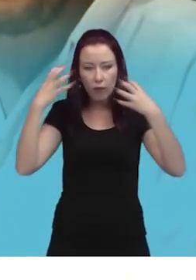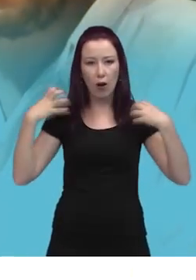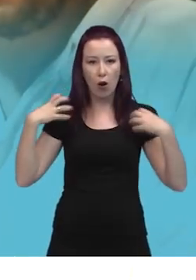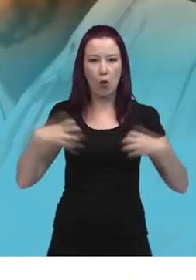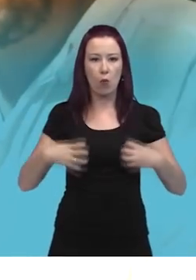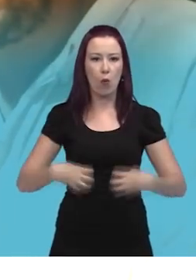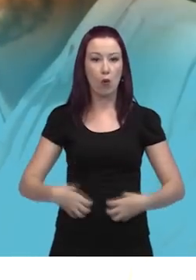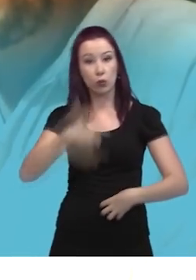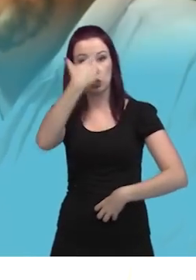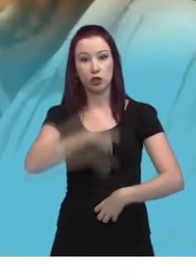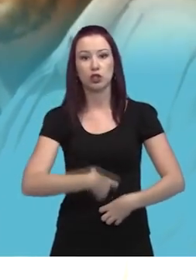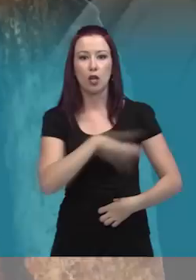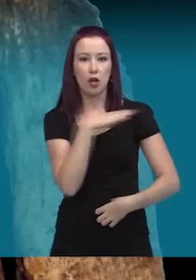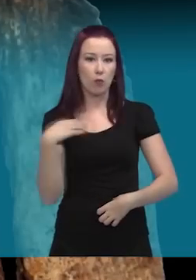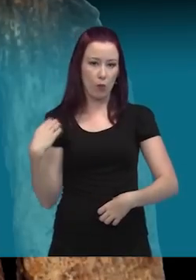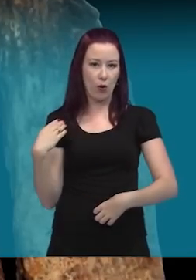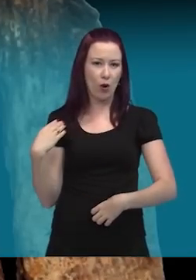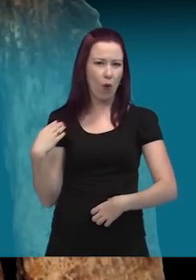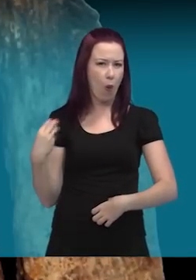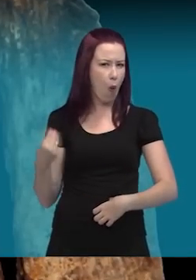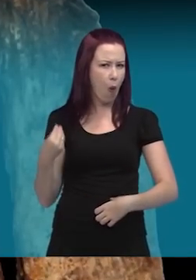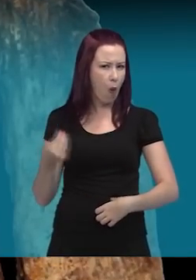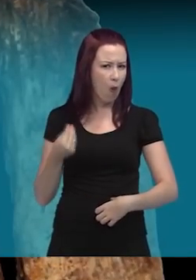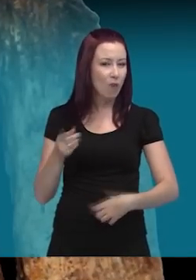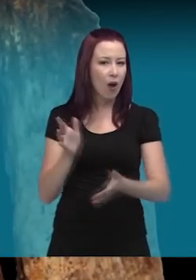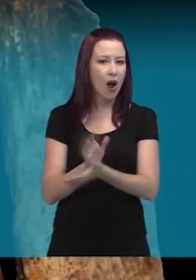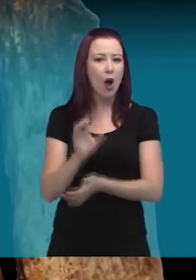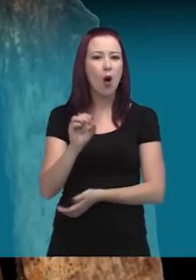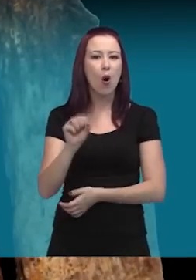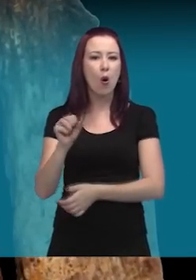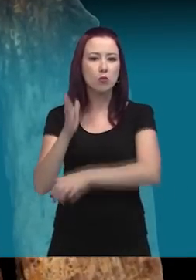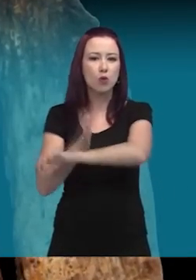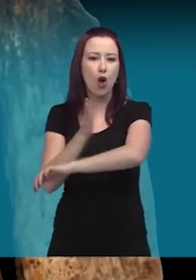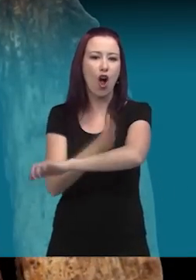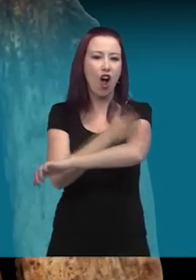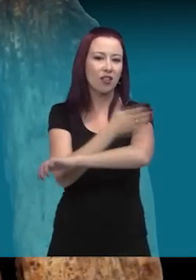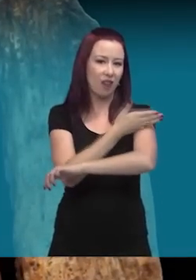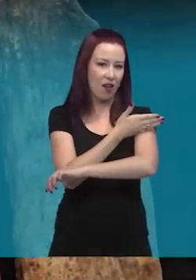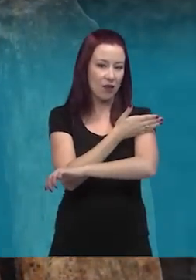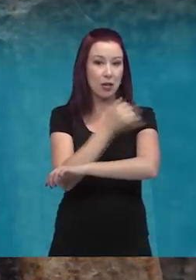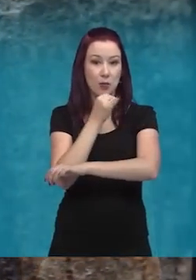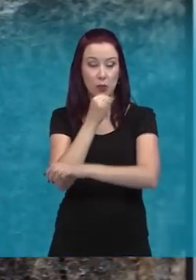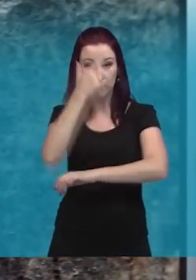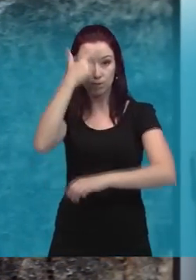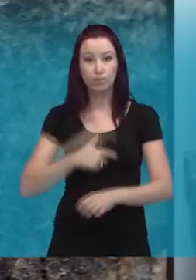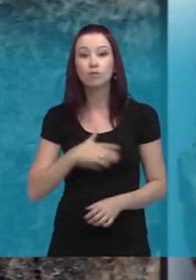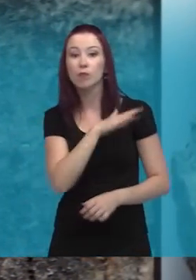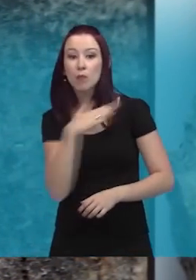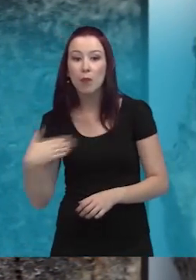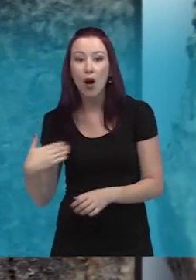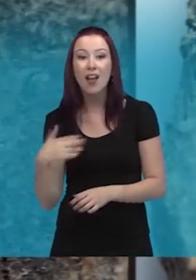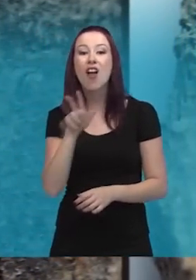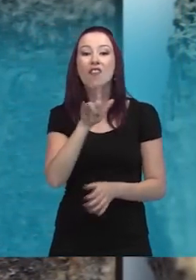isso se expressa no registro arqueológico? Eles cortavam esses ossos. Depois do falecimento, antes de enterrar, eles